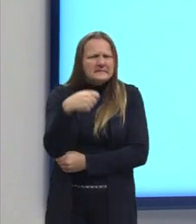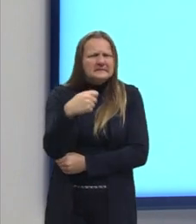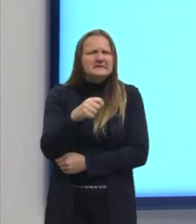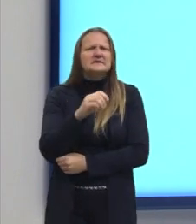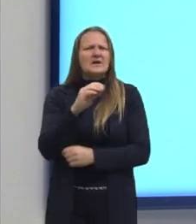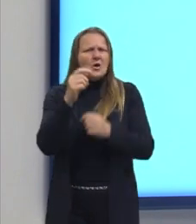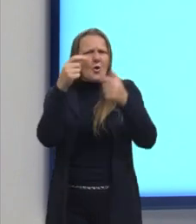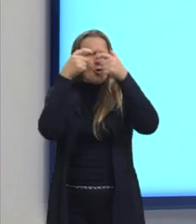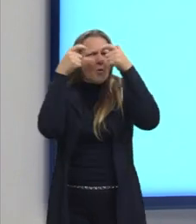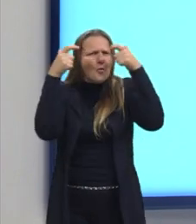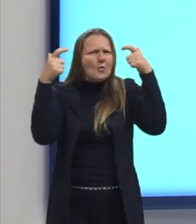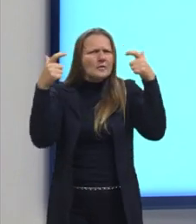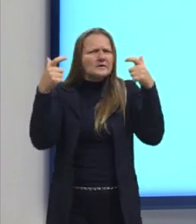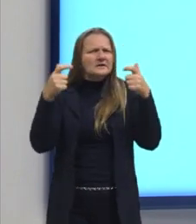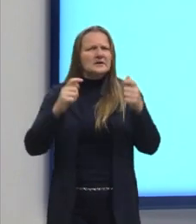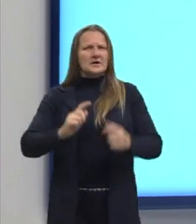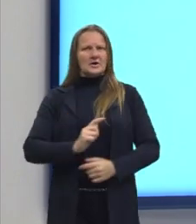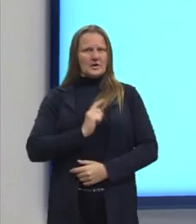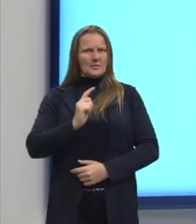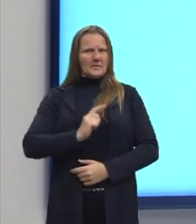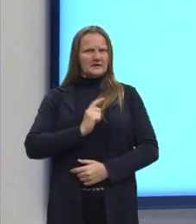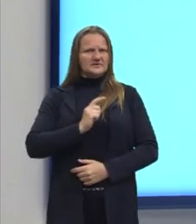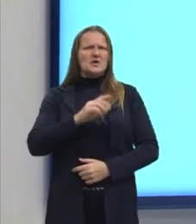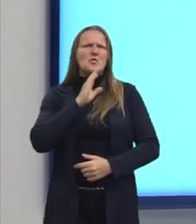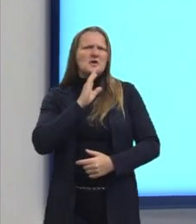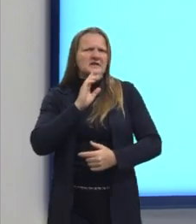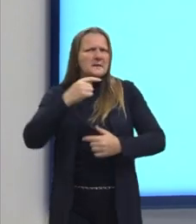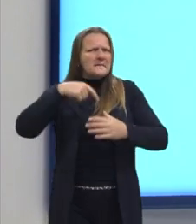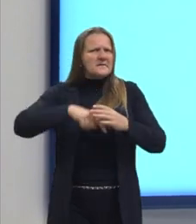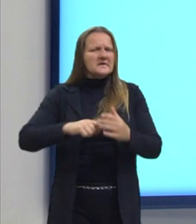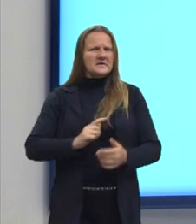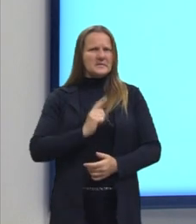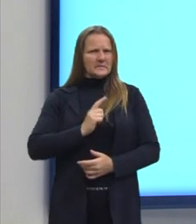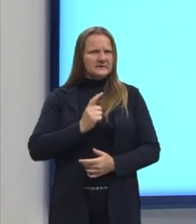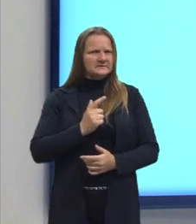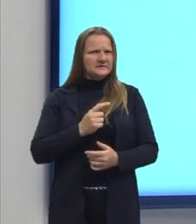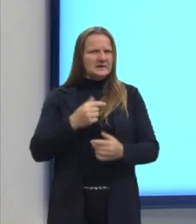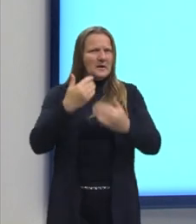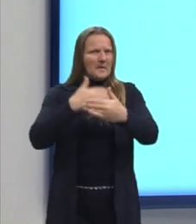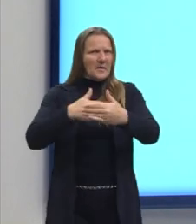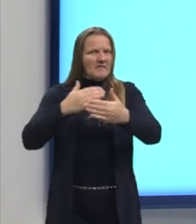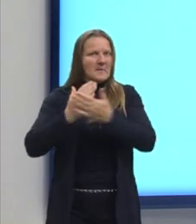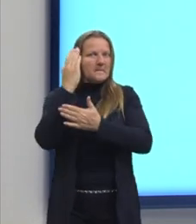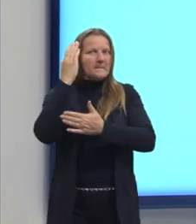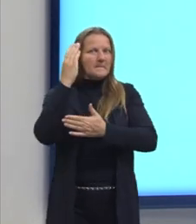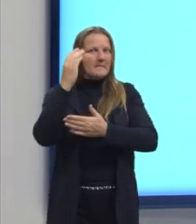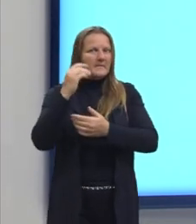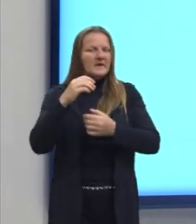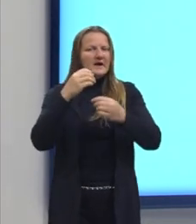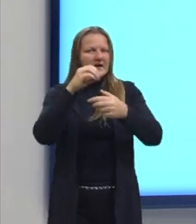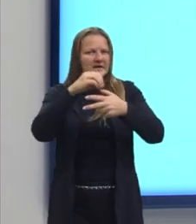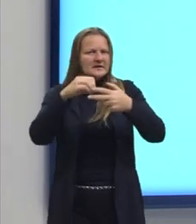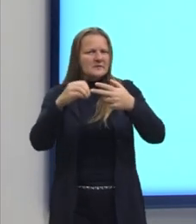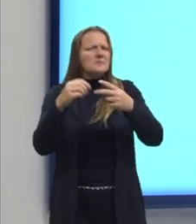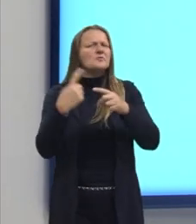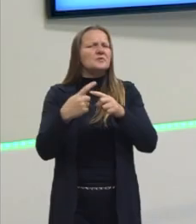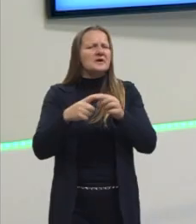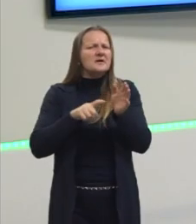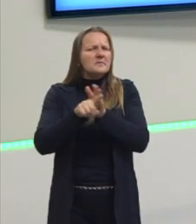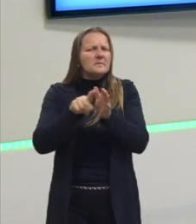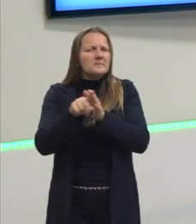conhecimento sobre gramática para ir bem no Enem? Por que eu fiz essa pergunta? Além